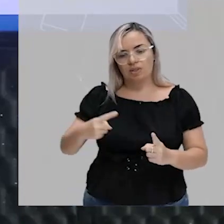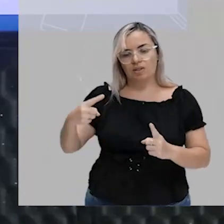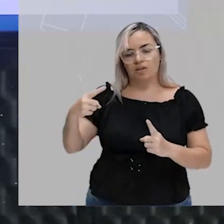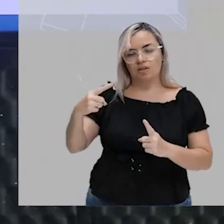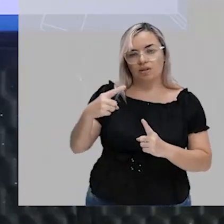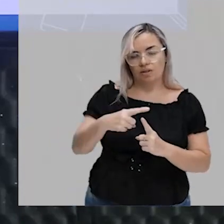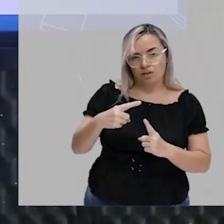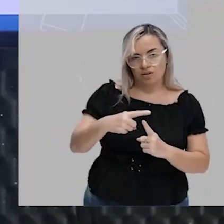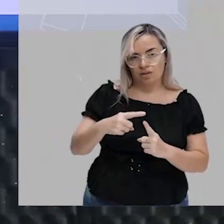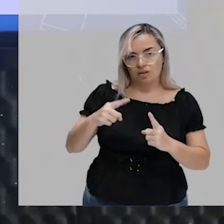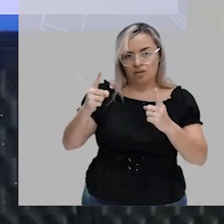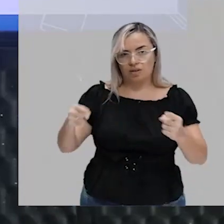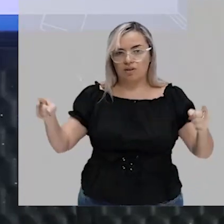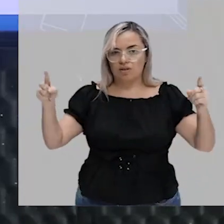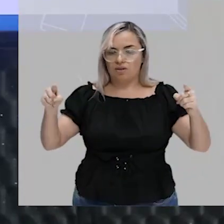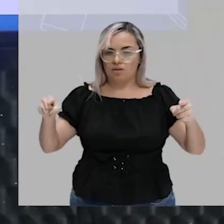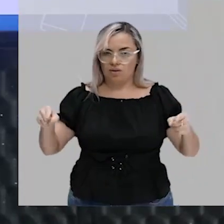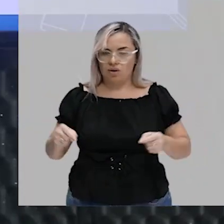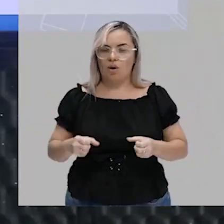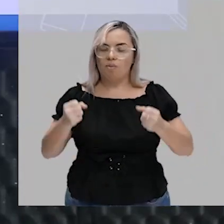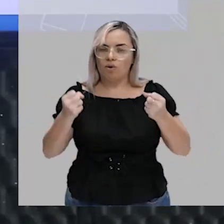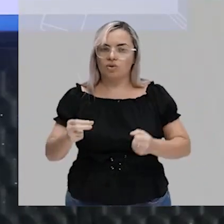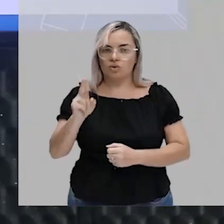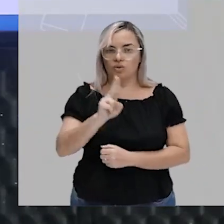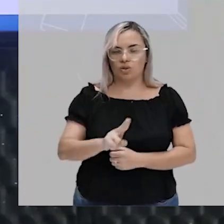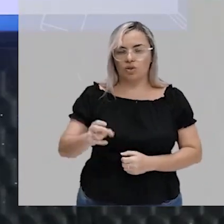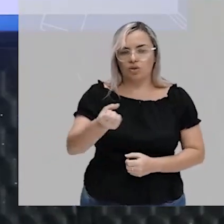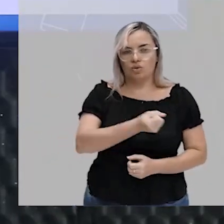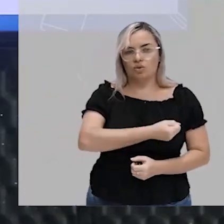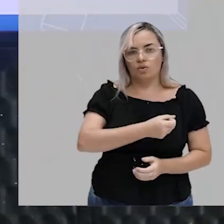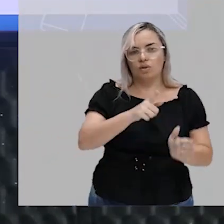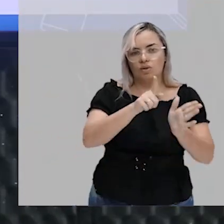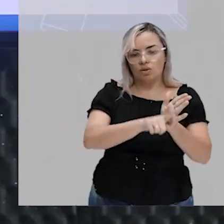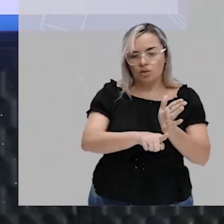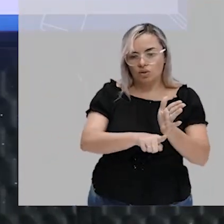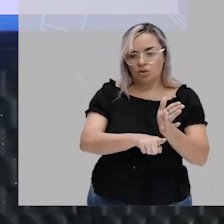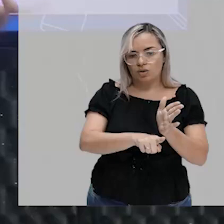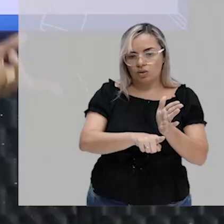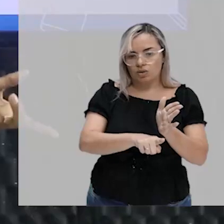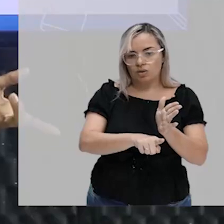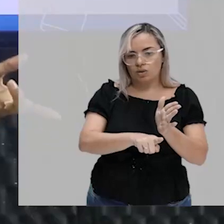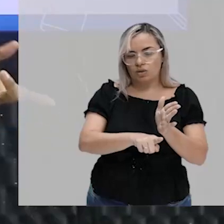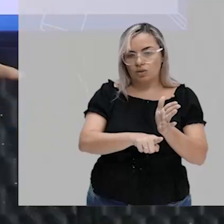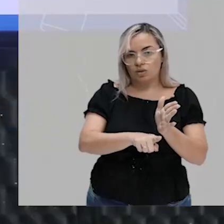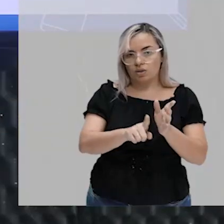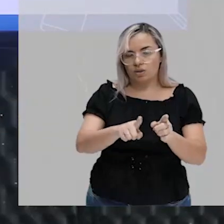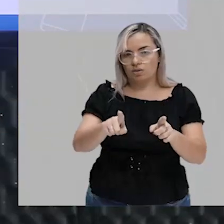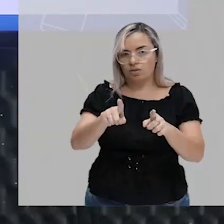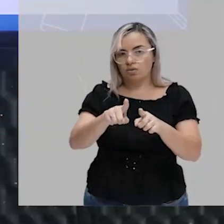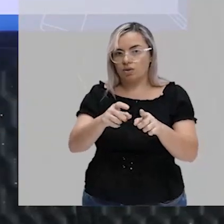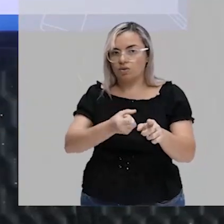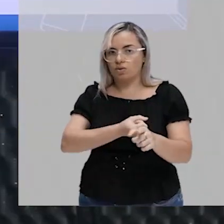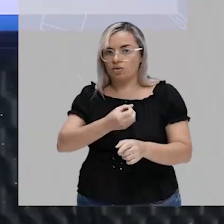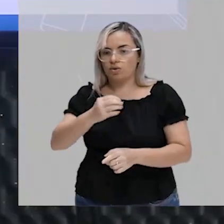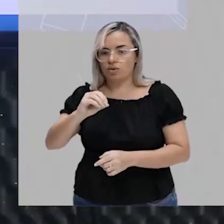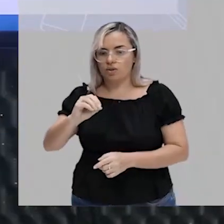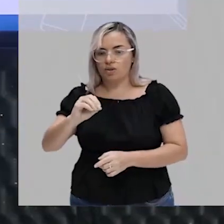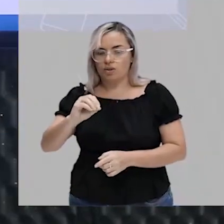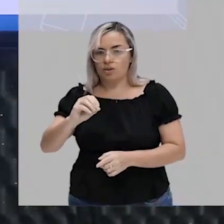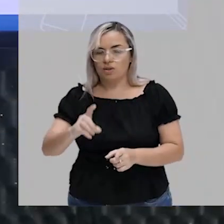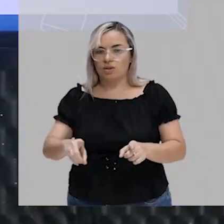tenho números negativos, temos o zero e eu tenho os positivos, tá? Então, quais são?